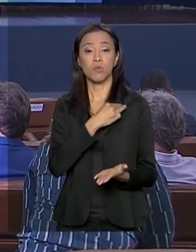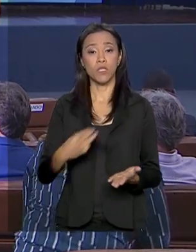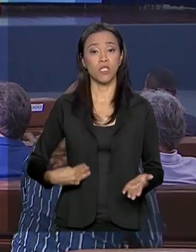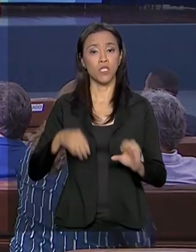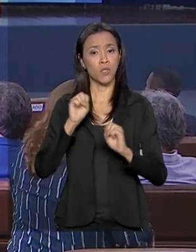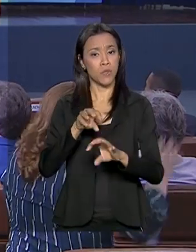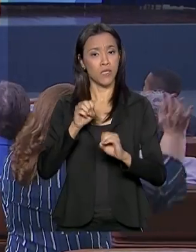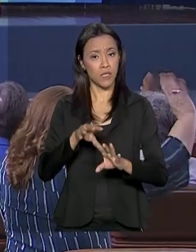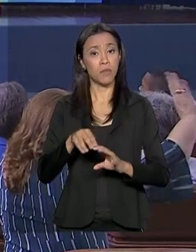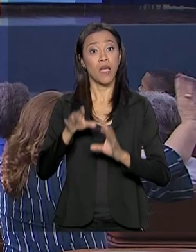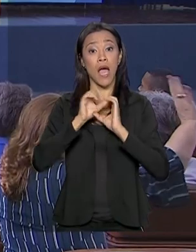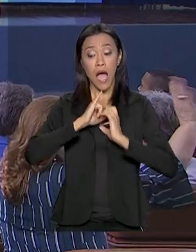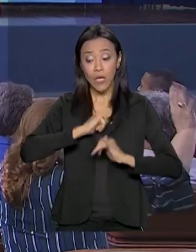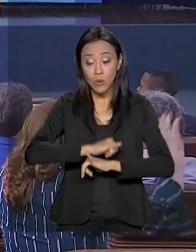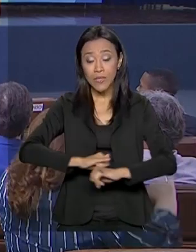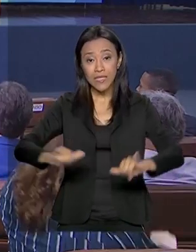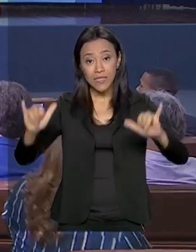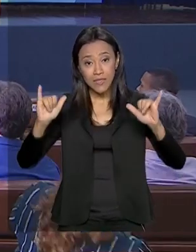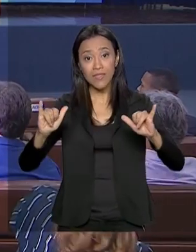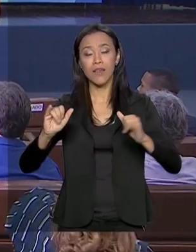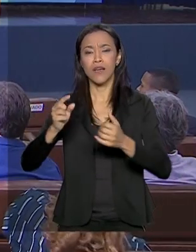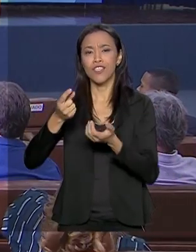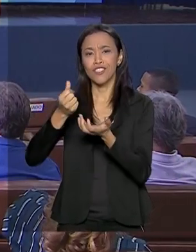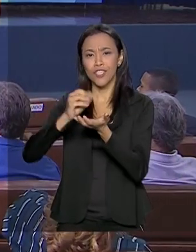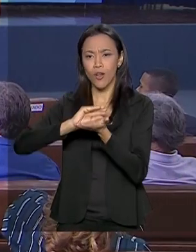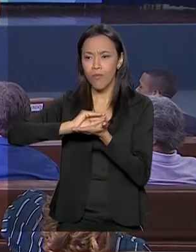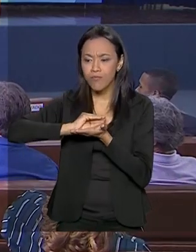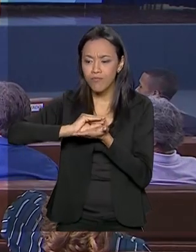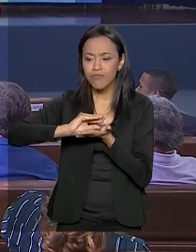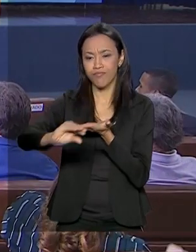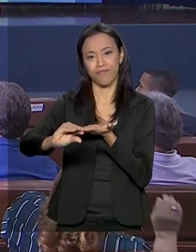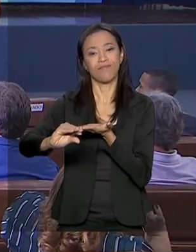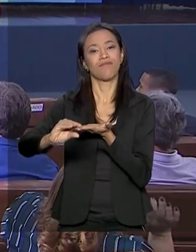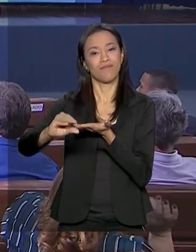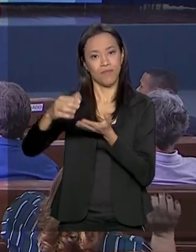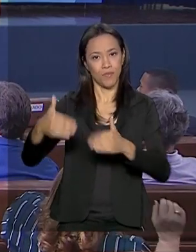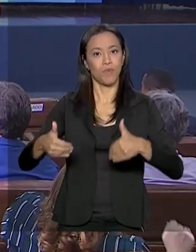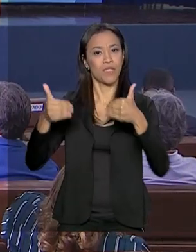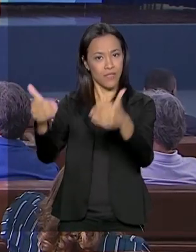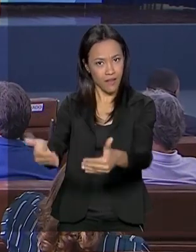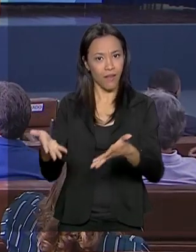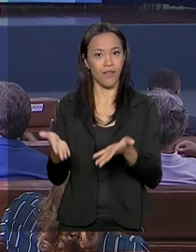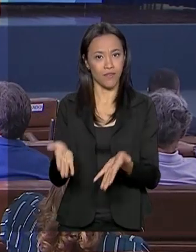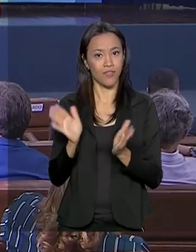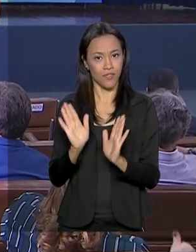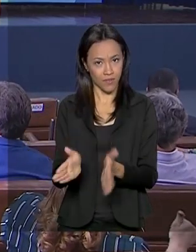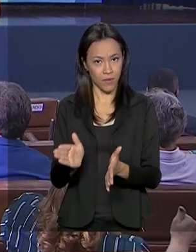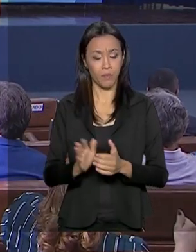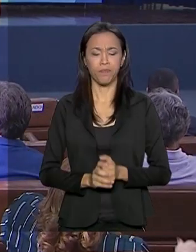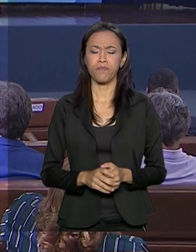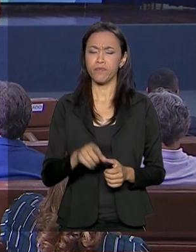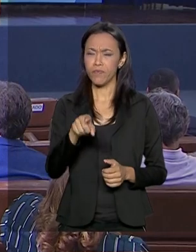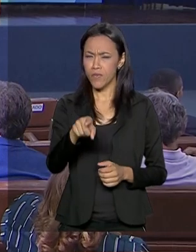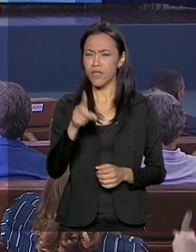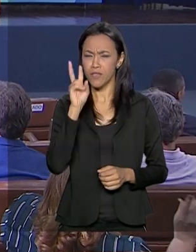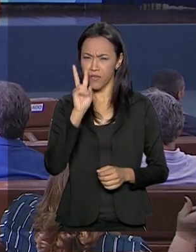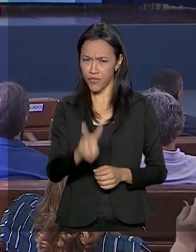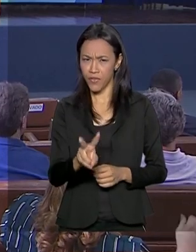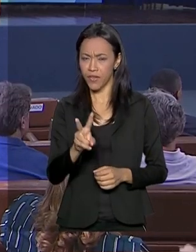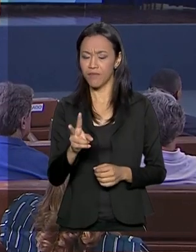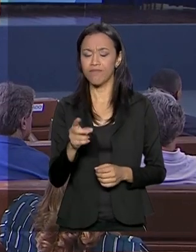descontingenciamento de recursos para o Ministério. E por falar em educação, Mara, você confere na